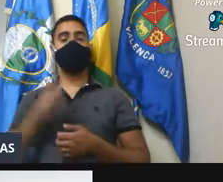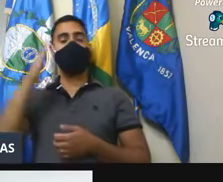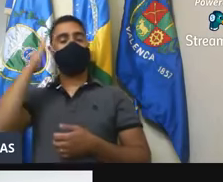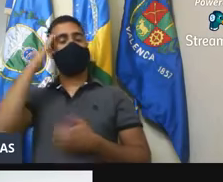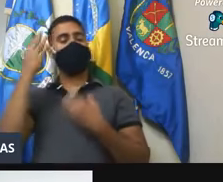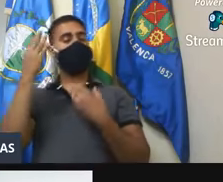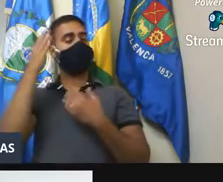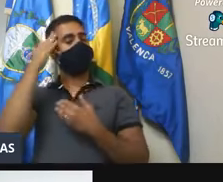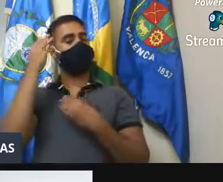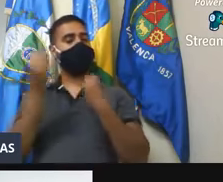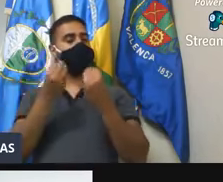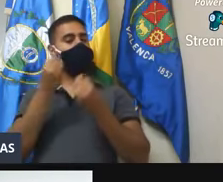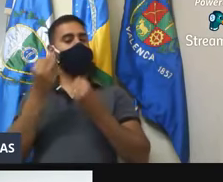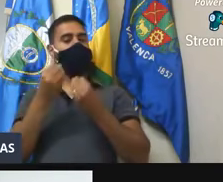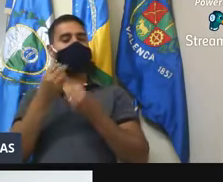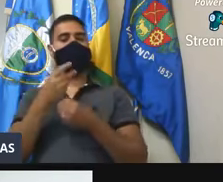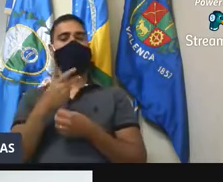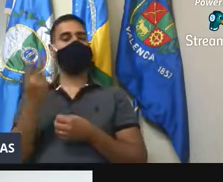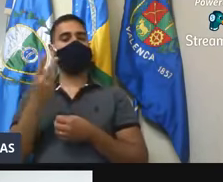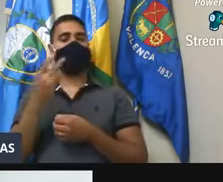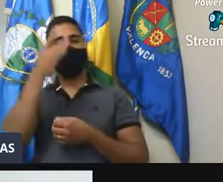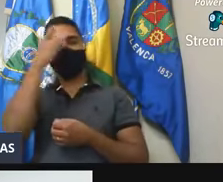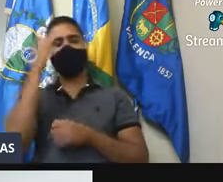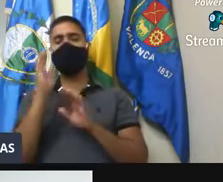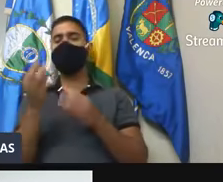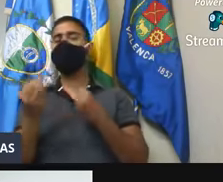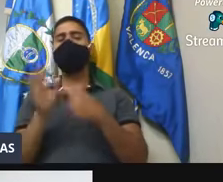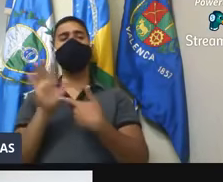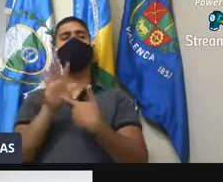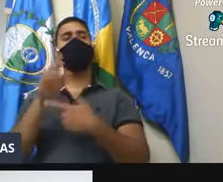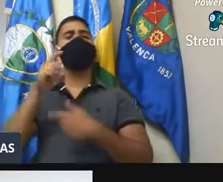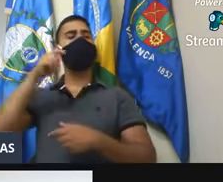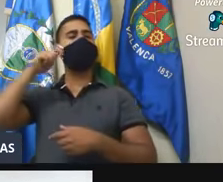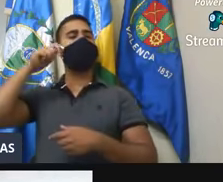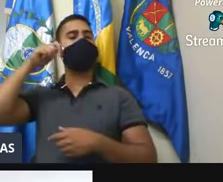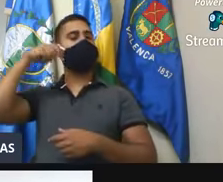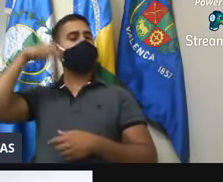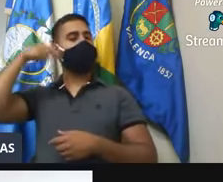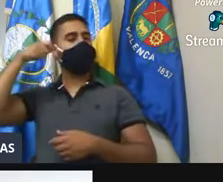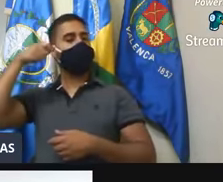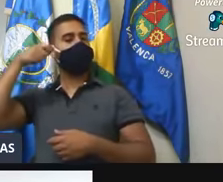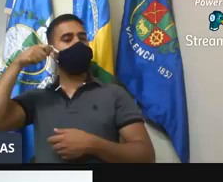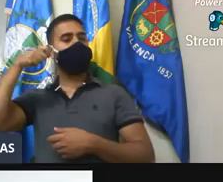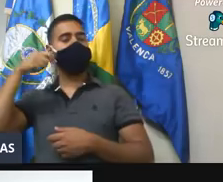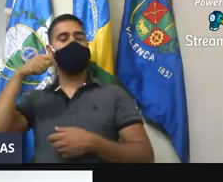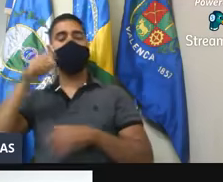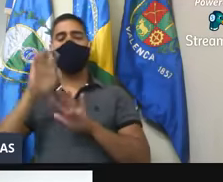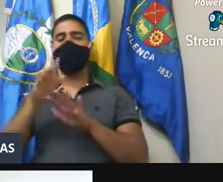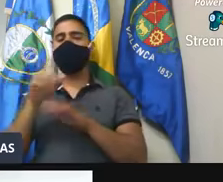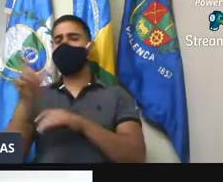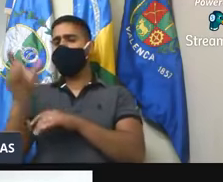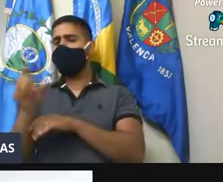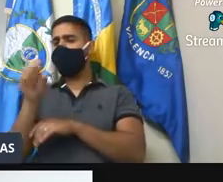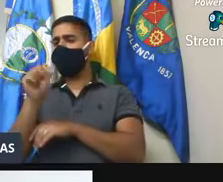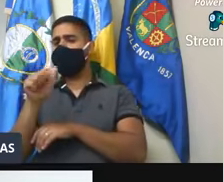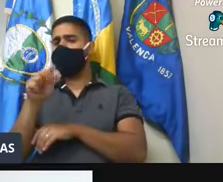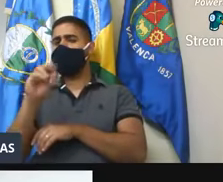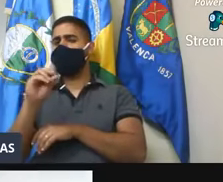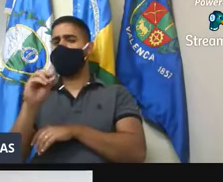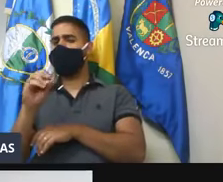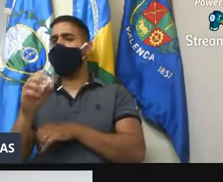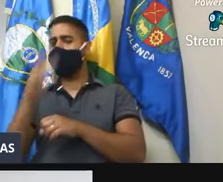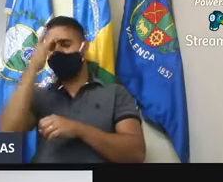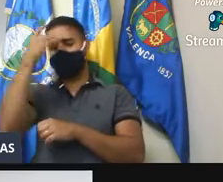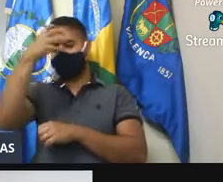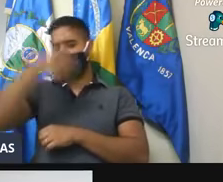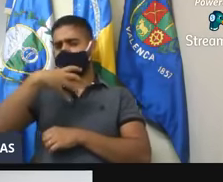é que está, mas como é que eles mostram um vídeo desse, e o doutor Saulo sendo firme, a conclusão que eu tenho